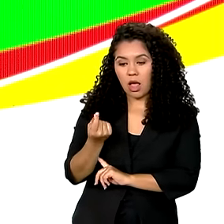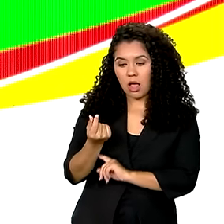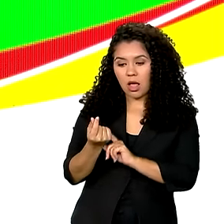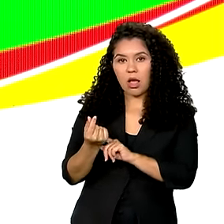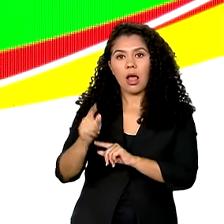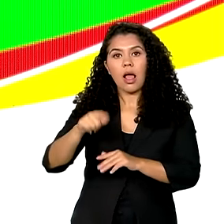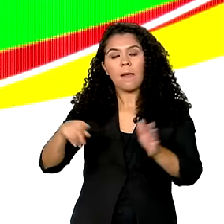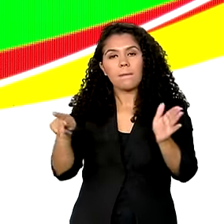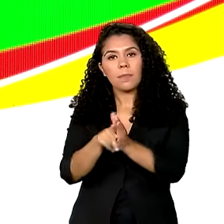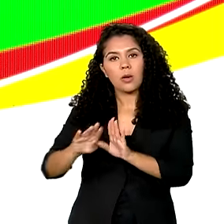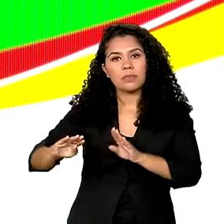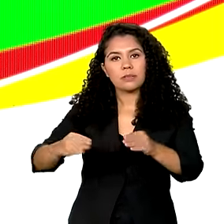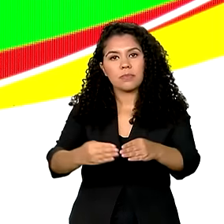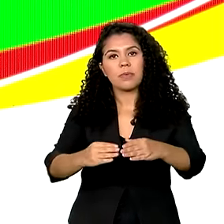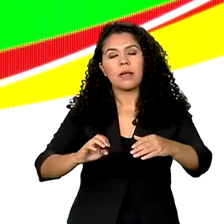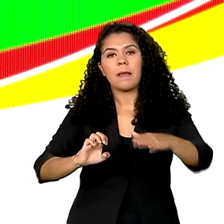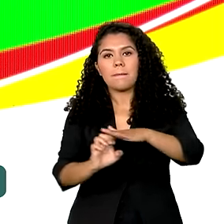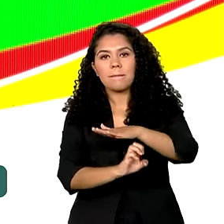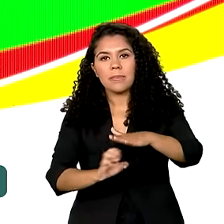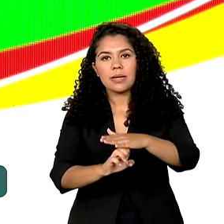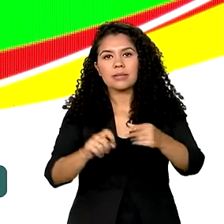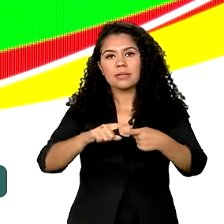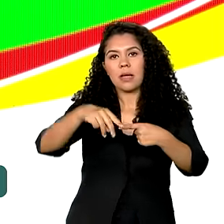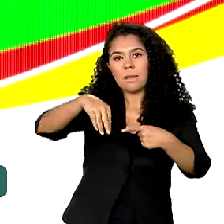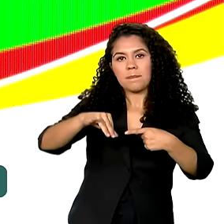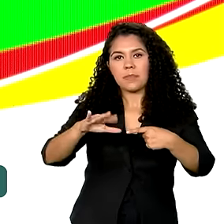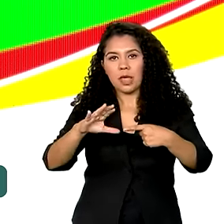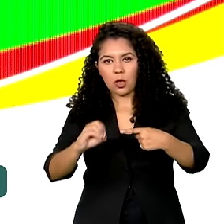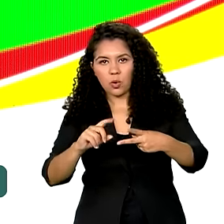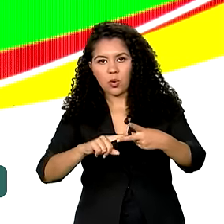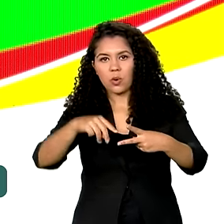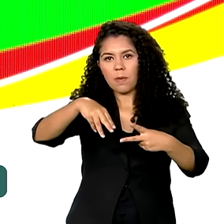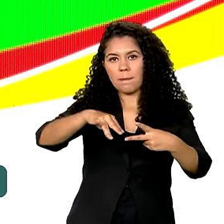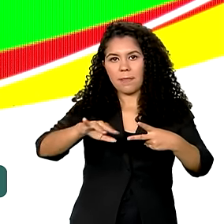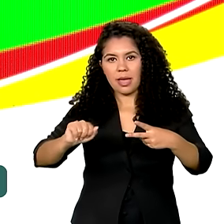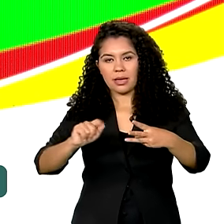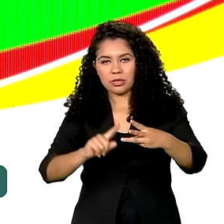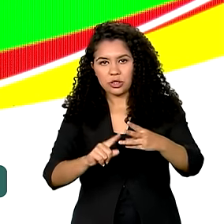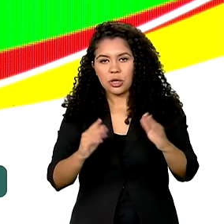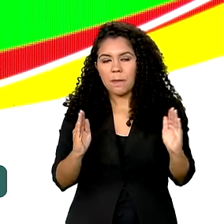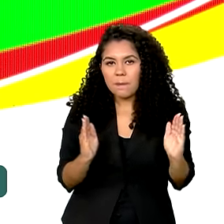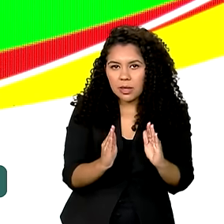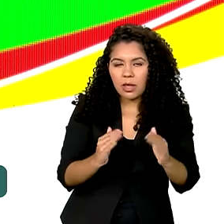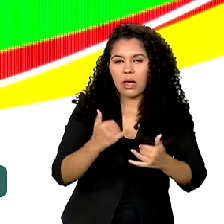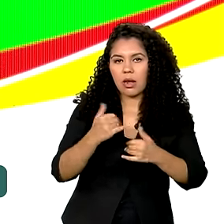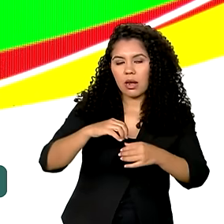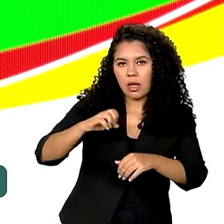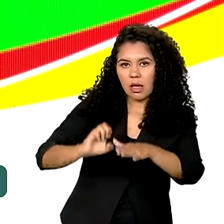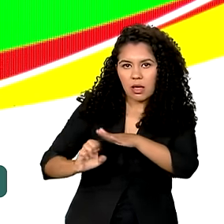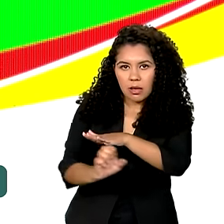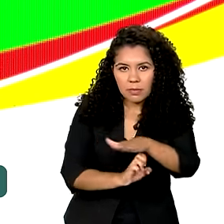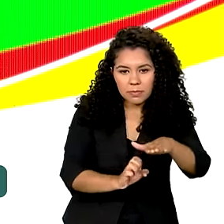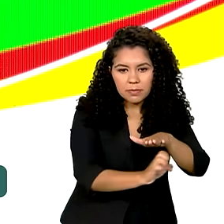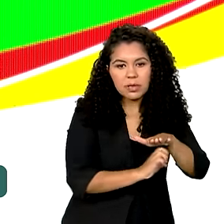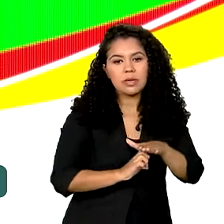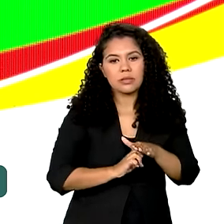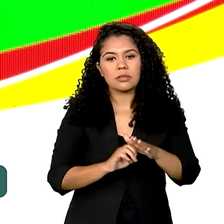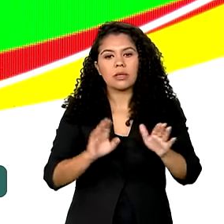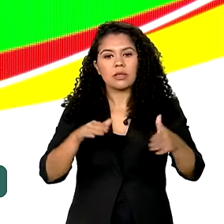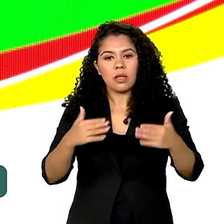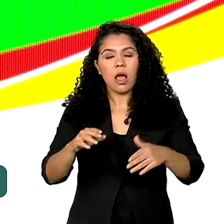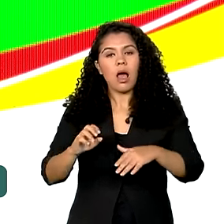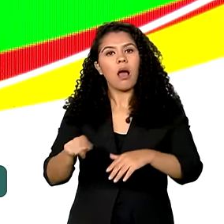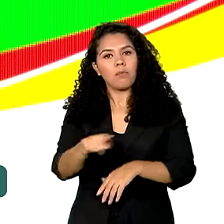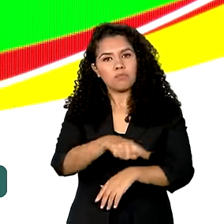para micro, pequenas e médias empresas. E até 40% desse empréstimo as empresas